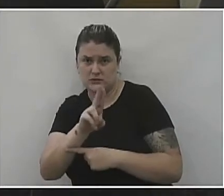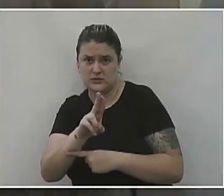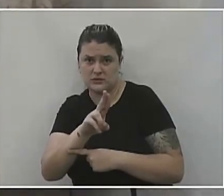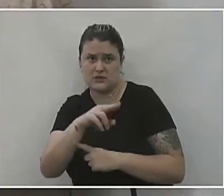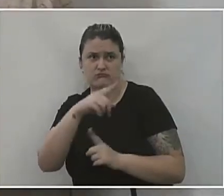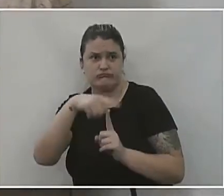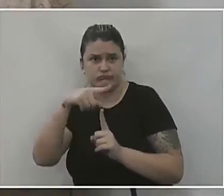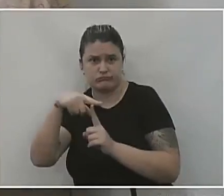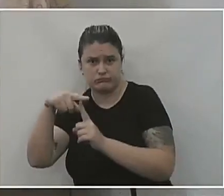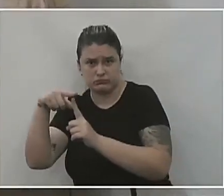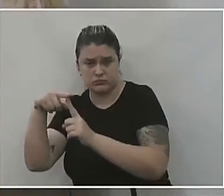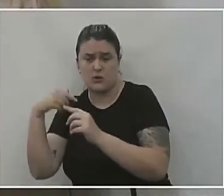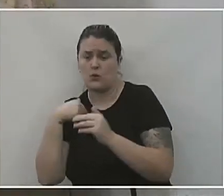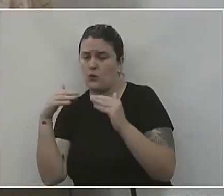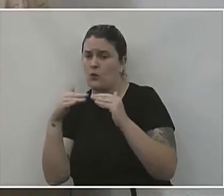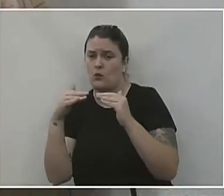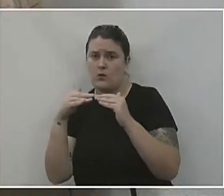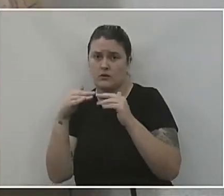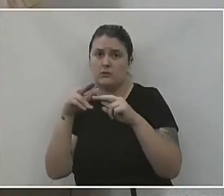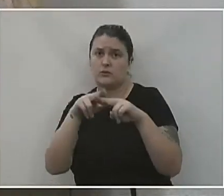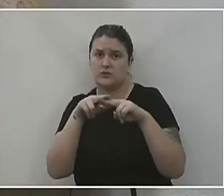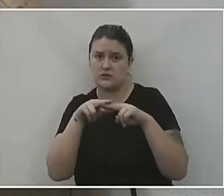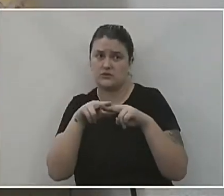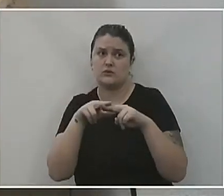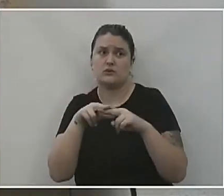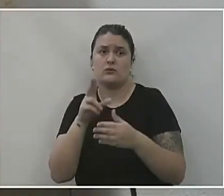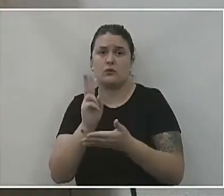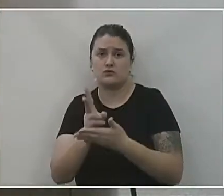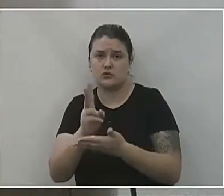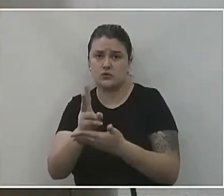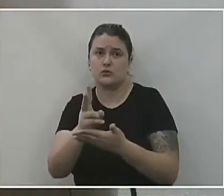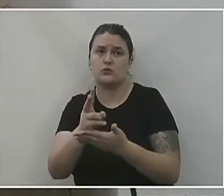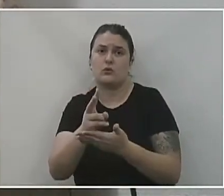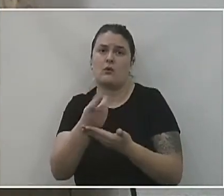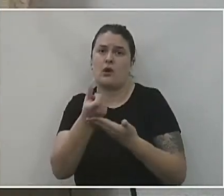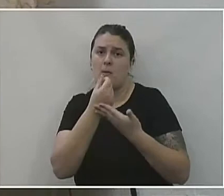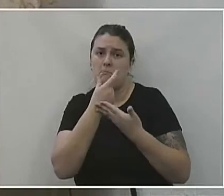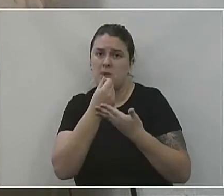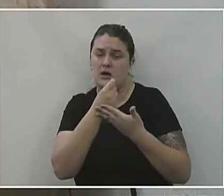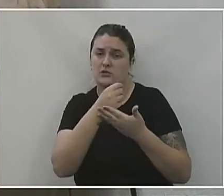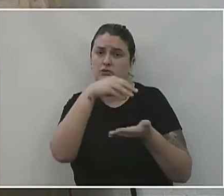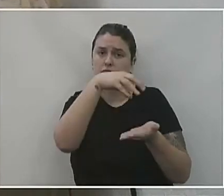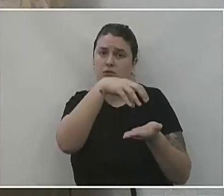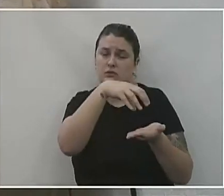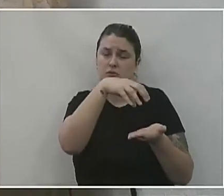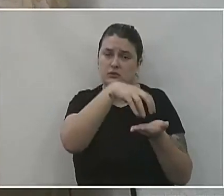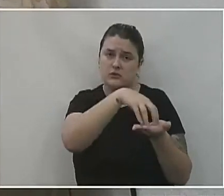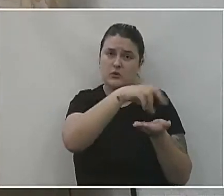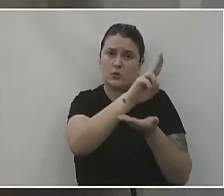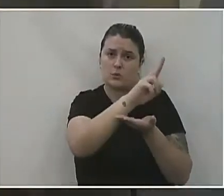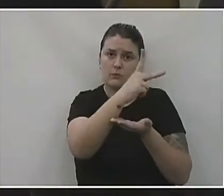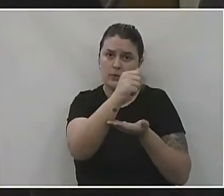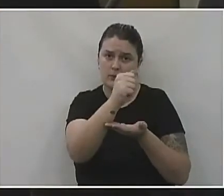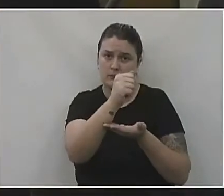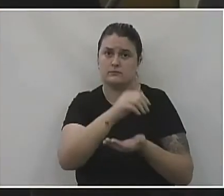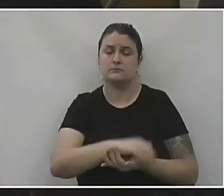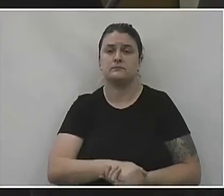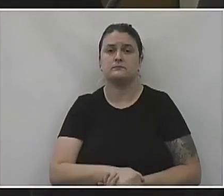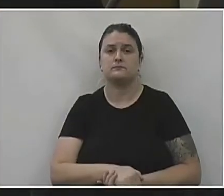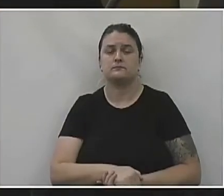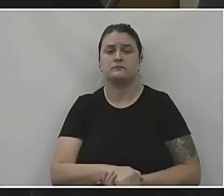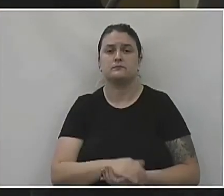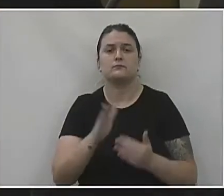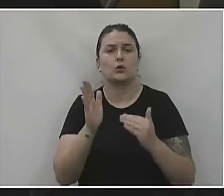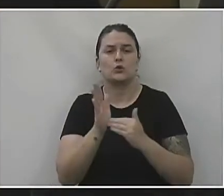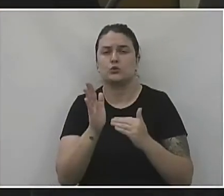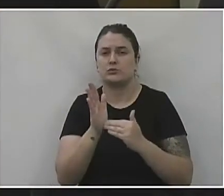plenamente, é por isso que eu continuo mantendo essa gama de medicamentos na UPA para oferecer aos pacientes. E